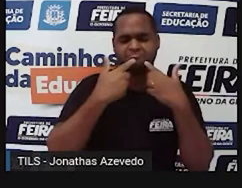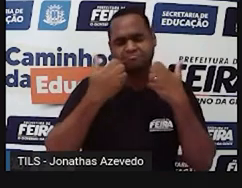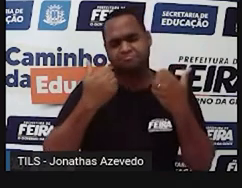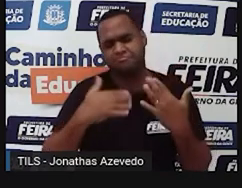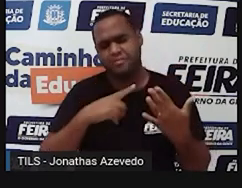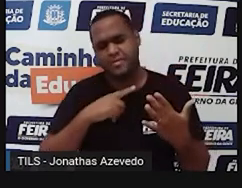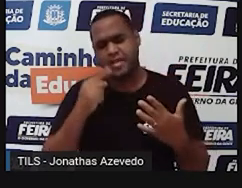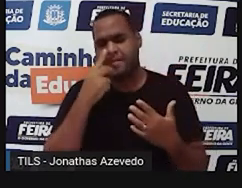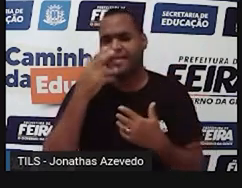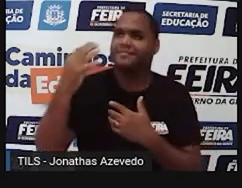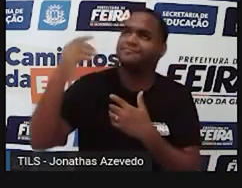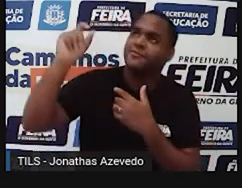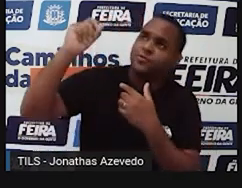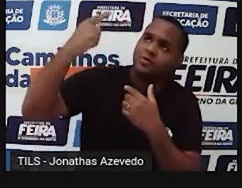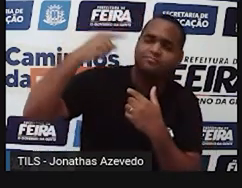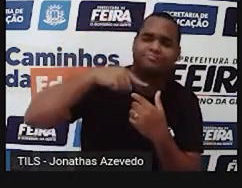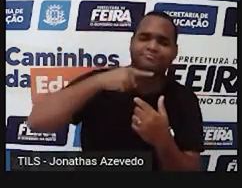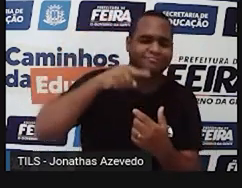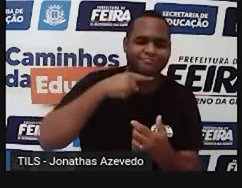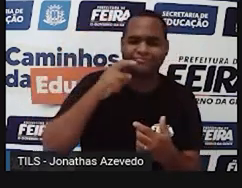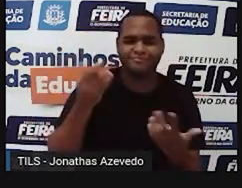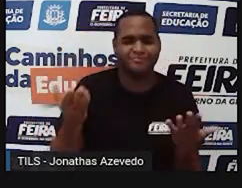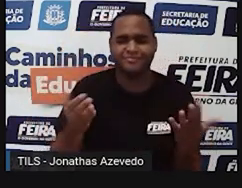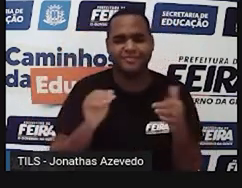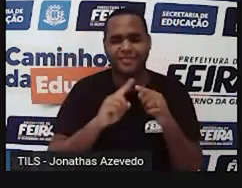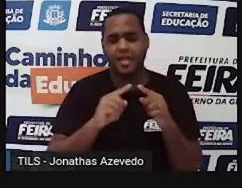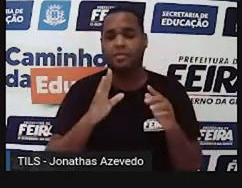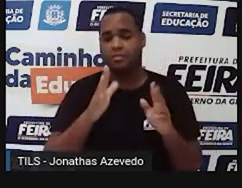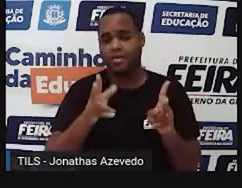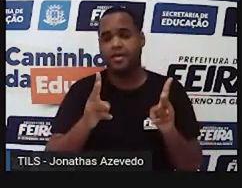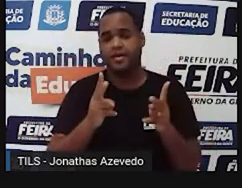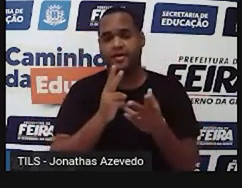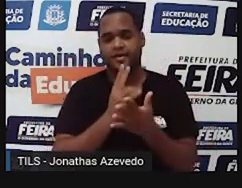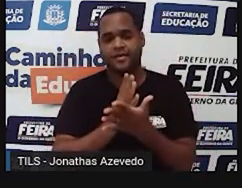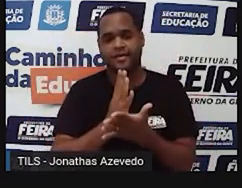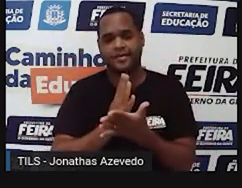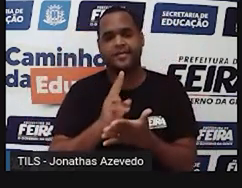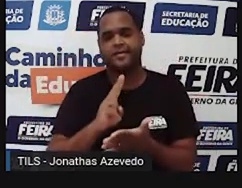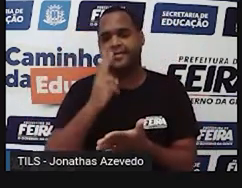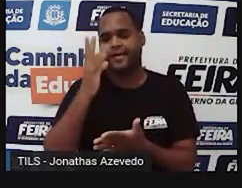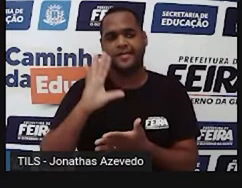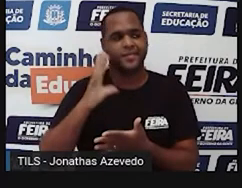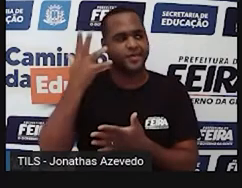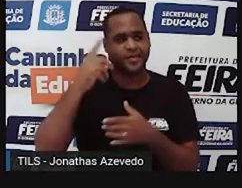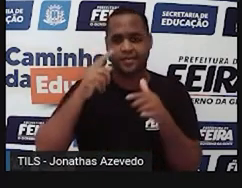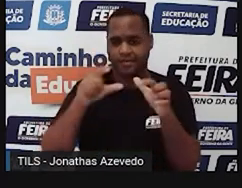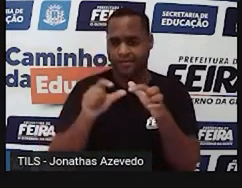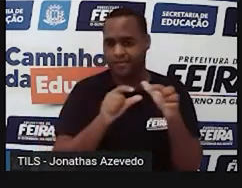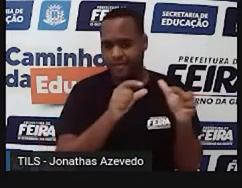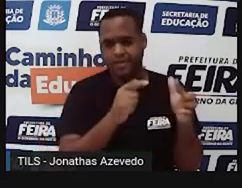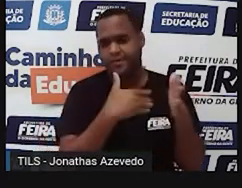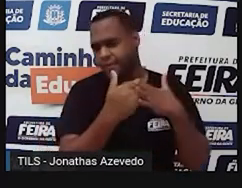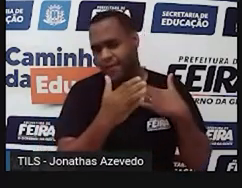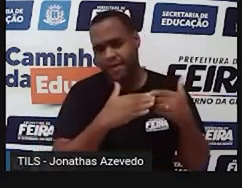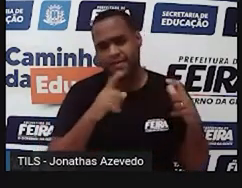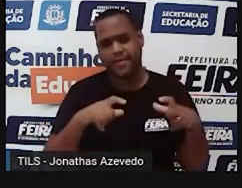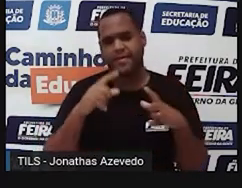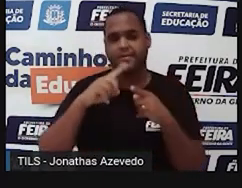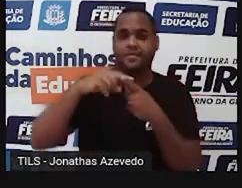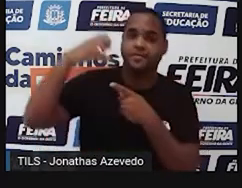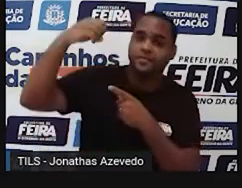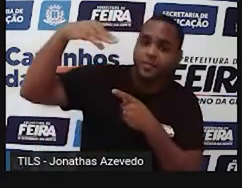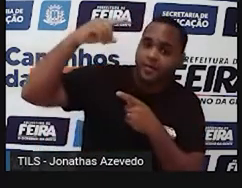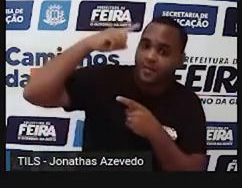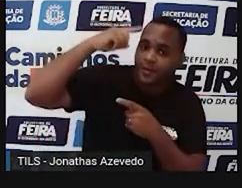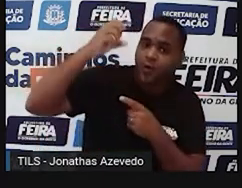bloqueando a luz do Sol. Na verdade, isso acontece com a luz vindo de qualquer lugar, até mesmo com a de uma lâmpada ou de uma